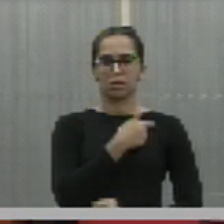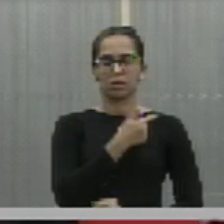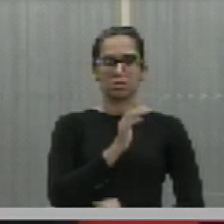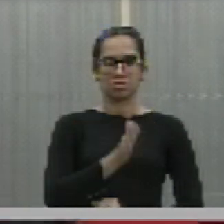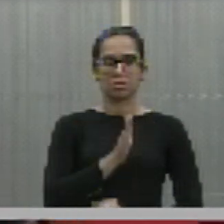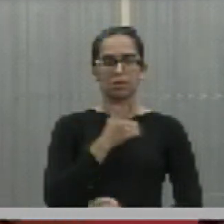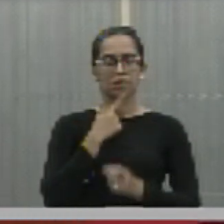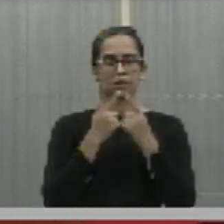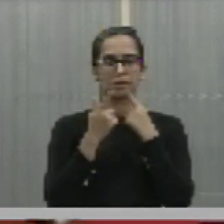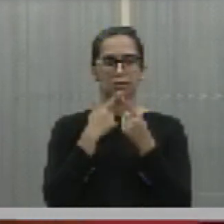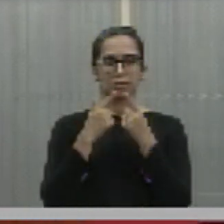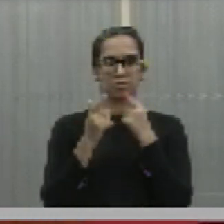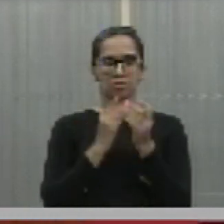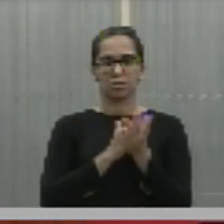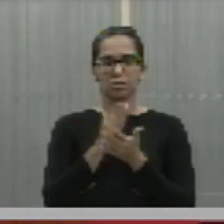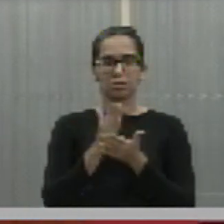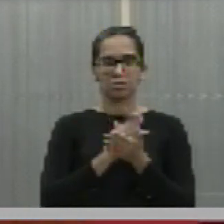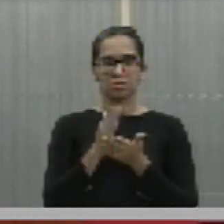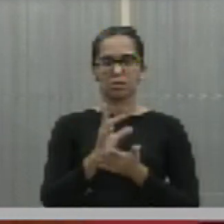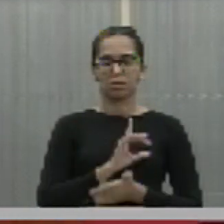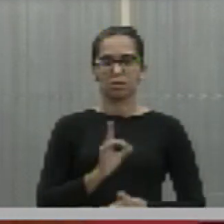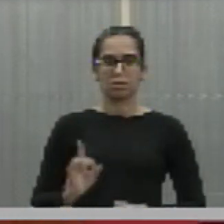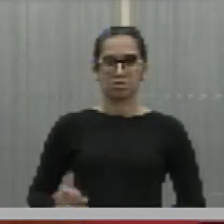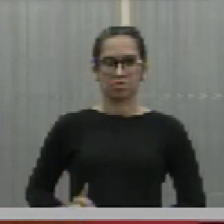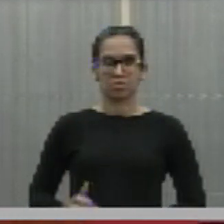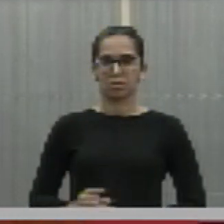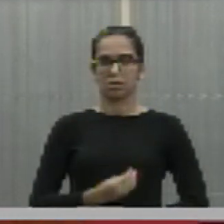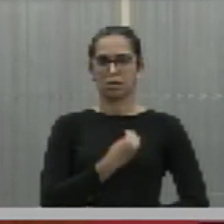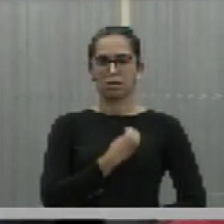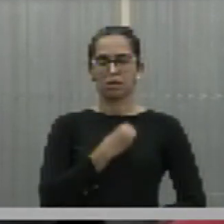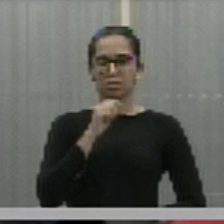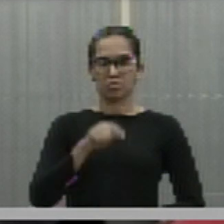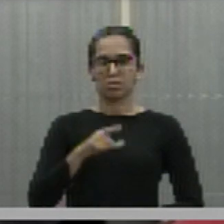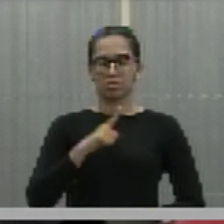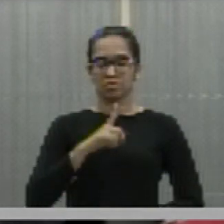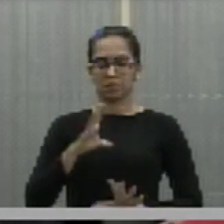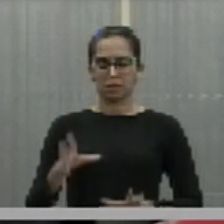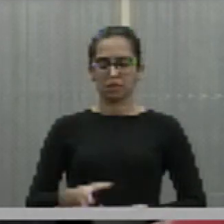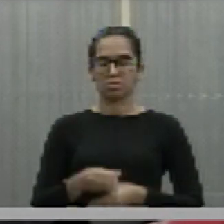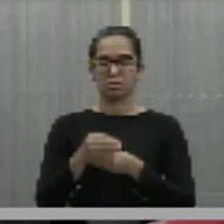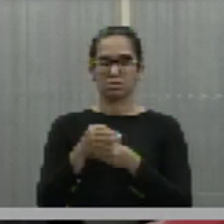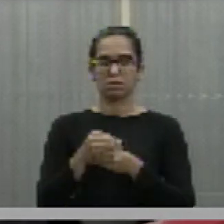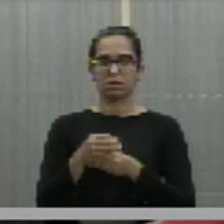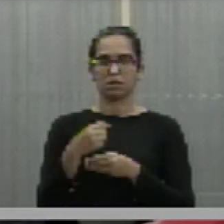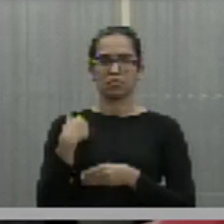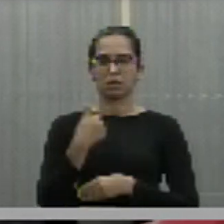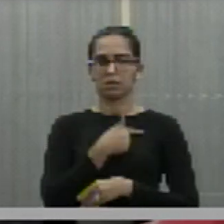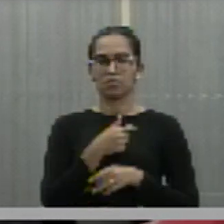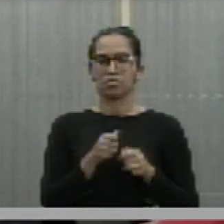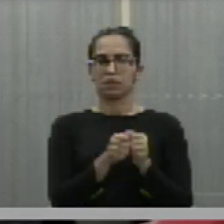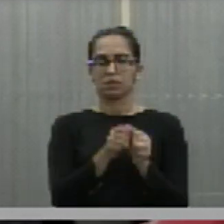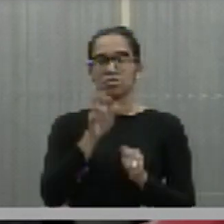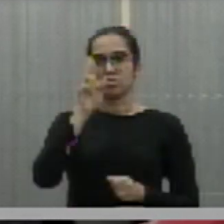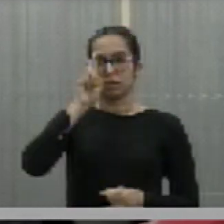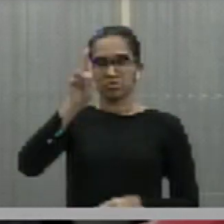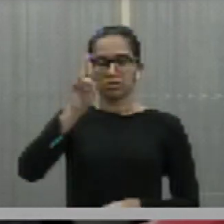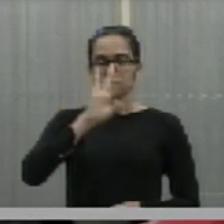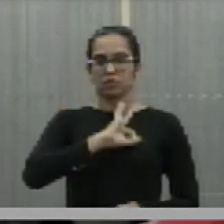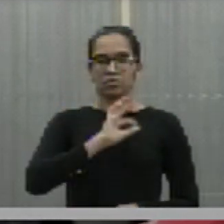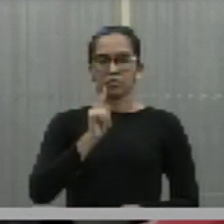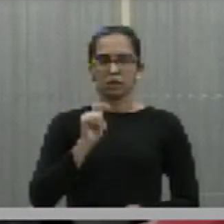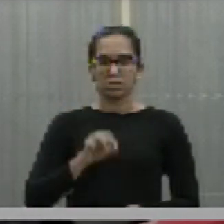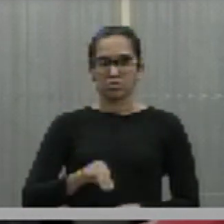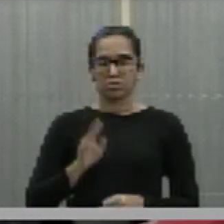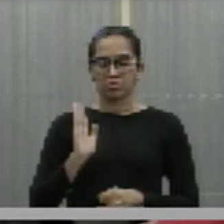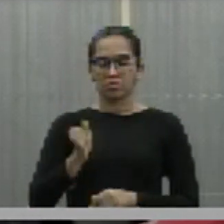com alguns parlamentares que apresentaram emendas, tivemos hoje pela manhã com o nosso comandante-geral, fizemos